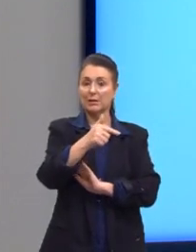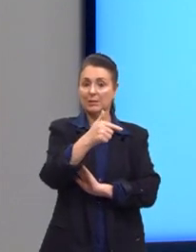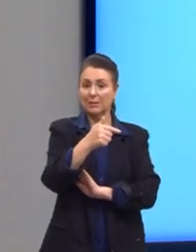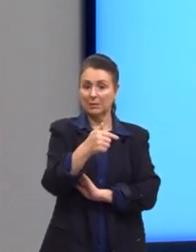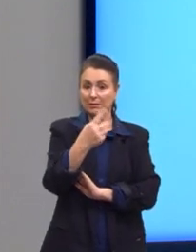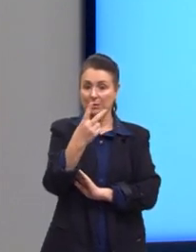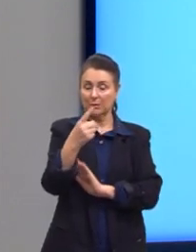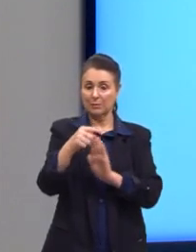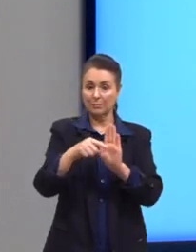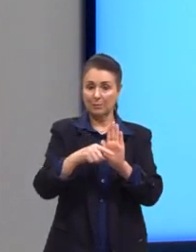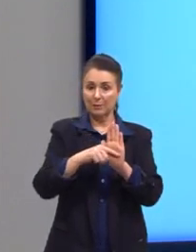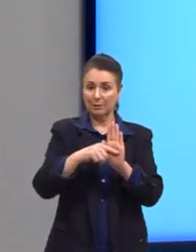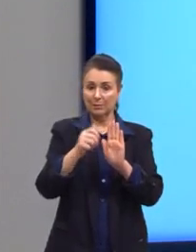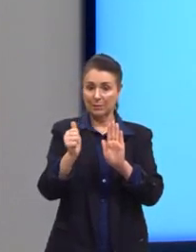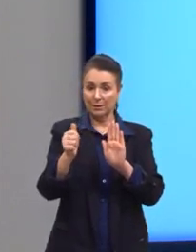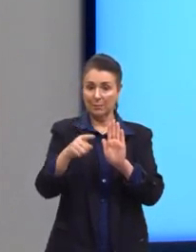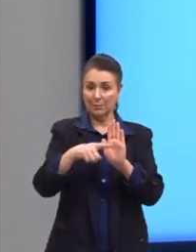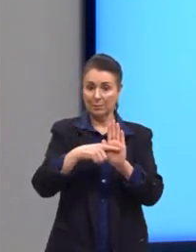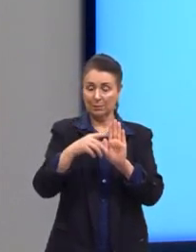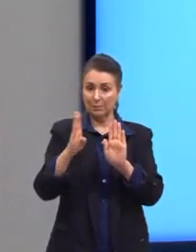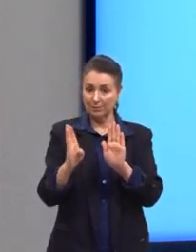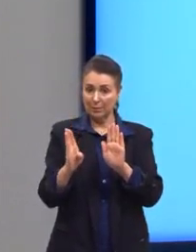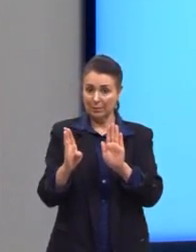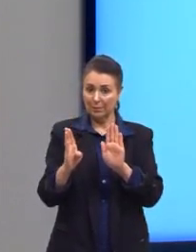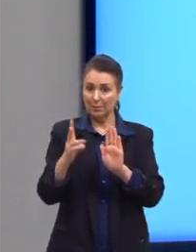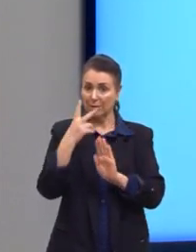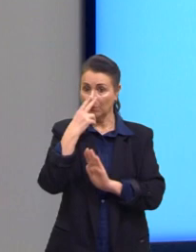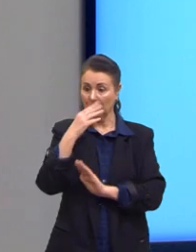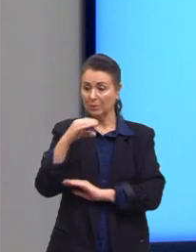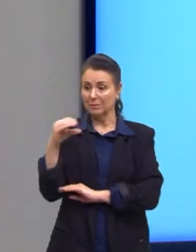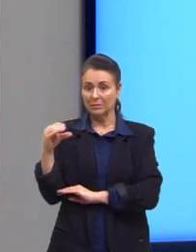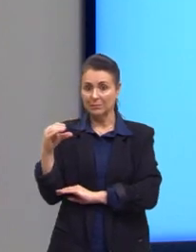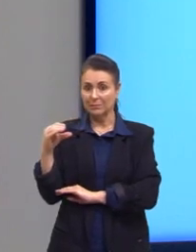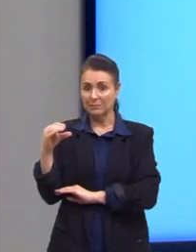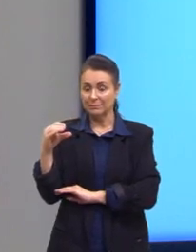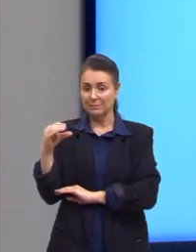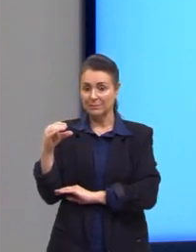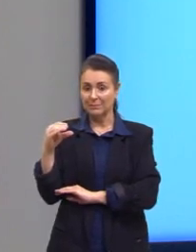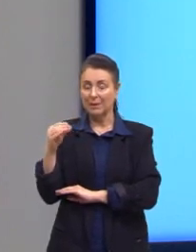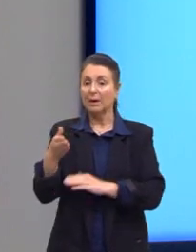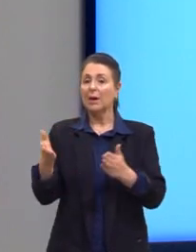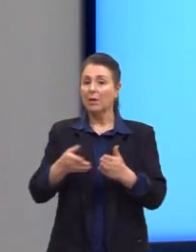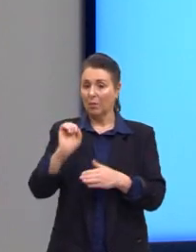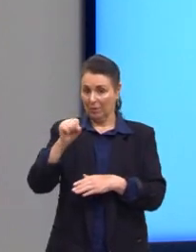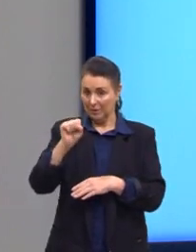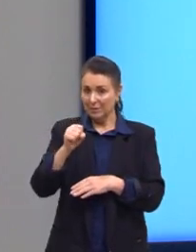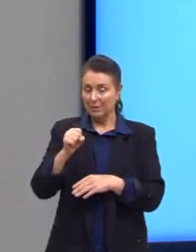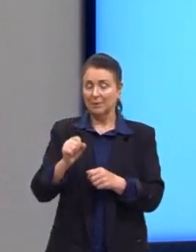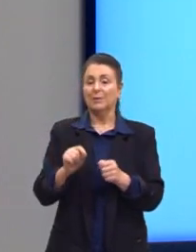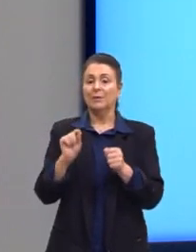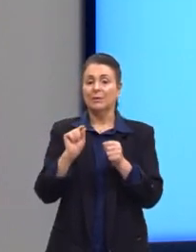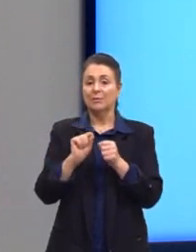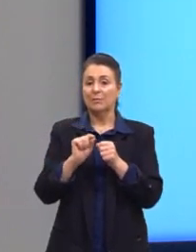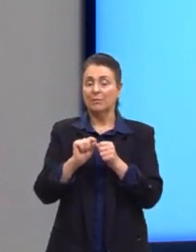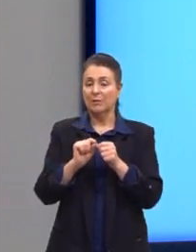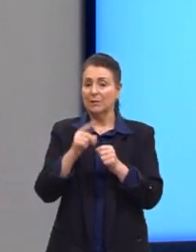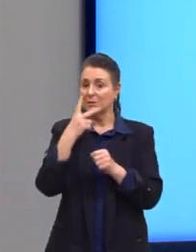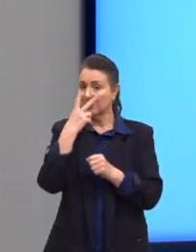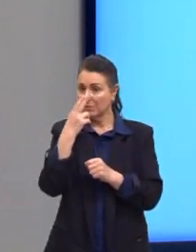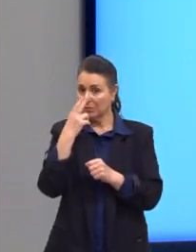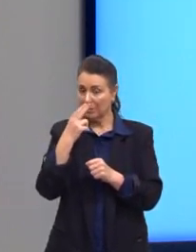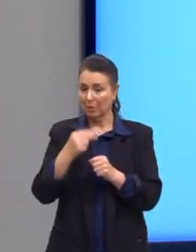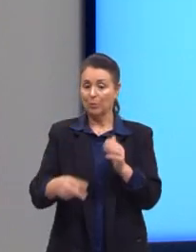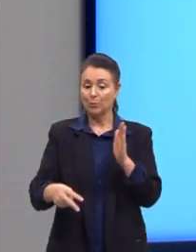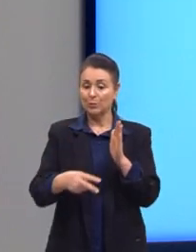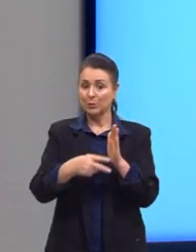menos a menos b é igual a c. Agora sim, eu vou pegar e vou fazer o mesmo, só que para